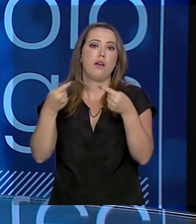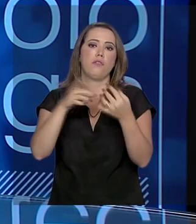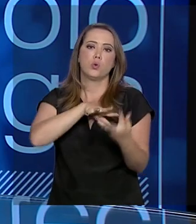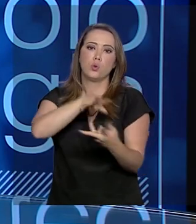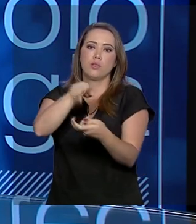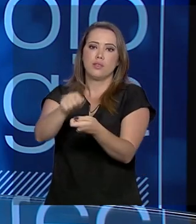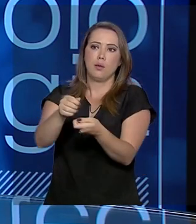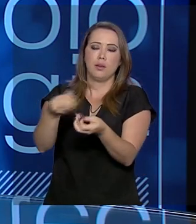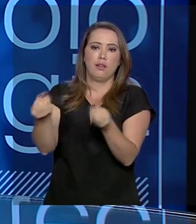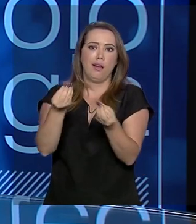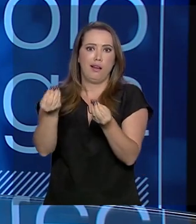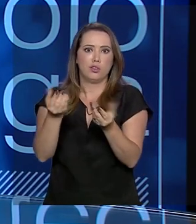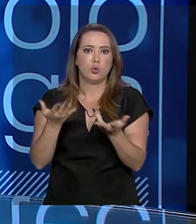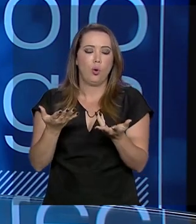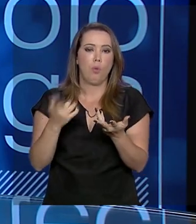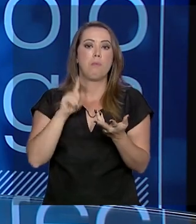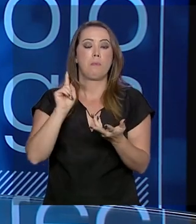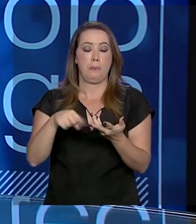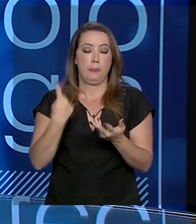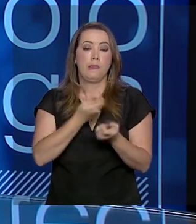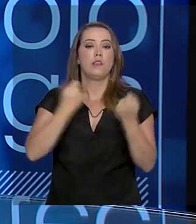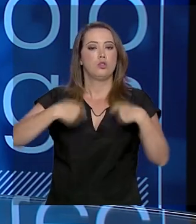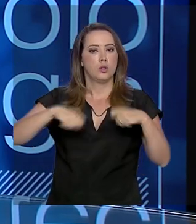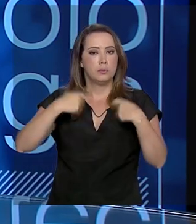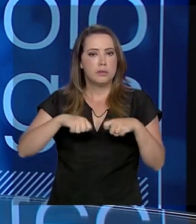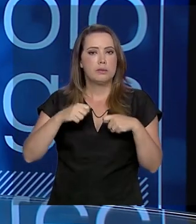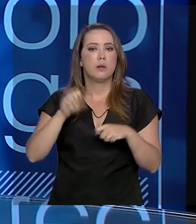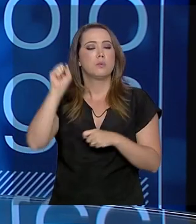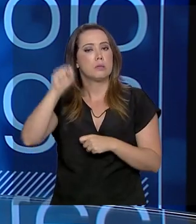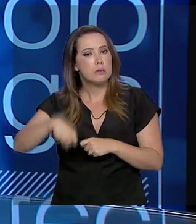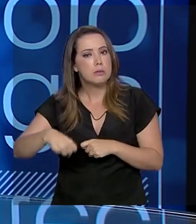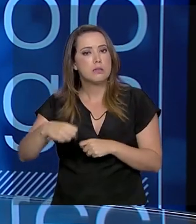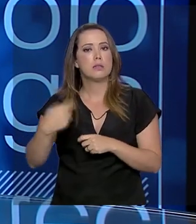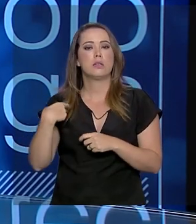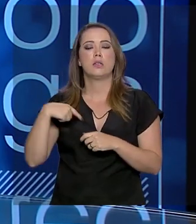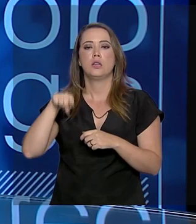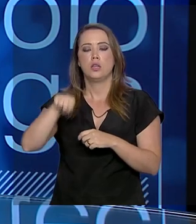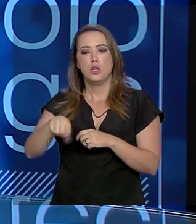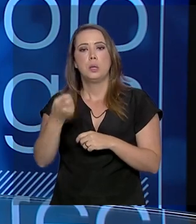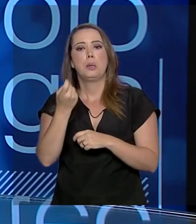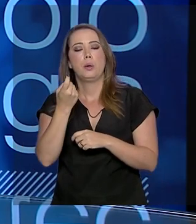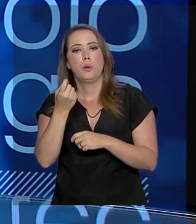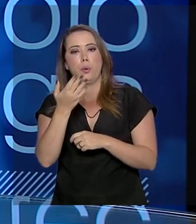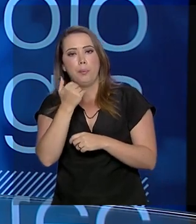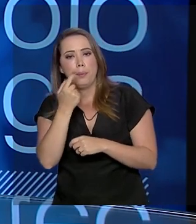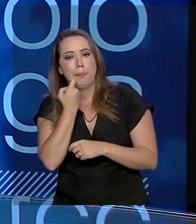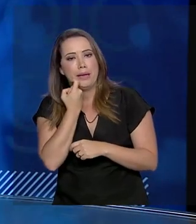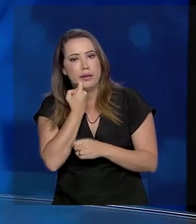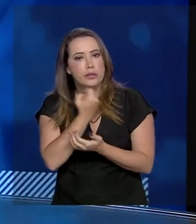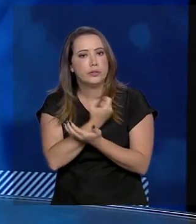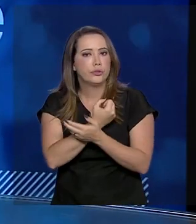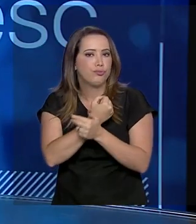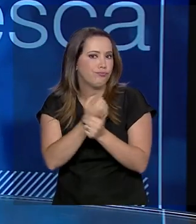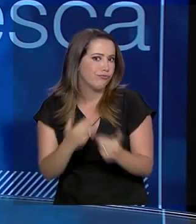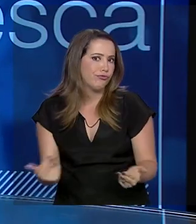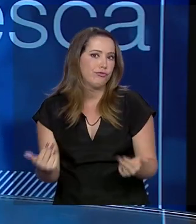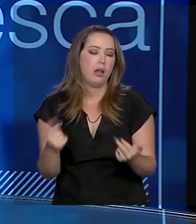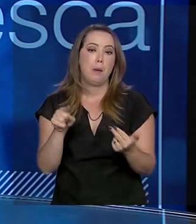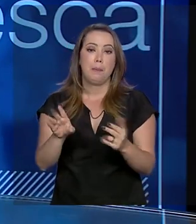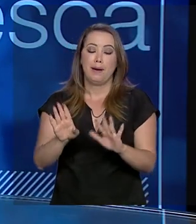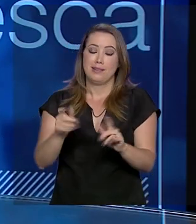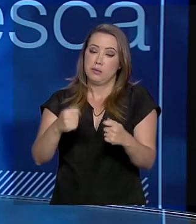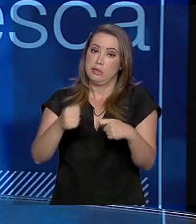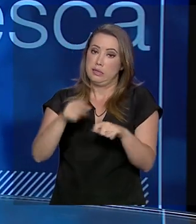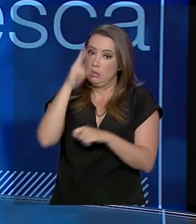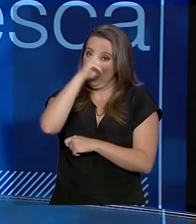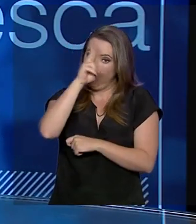a produtividade. Nós precisamos, sim, consumir peixe, produzir peixe, pescado, crustáceos, mas temos que lembrar que o nosso meio